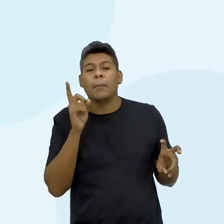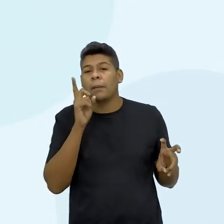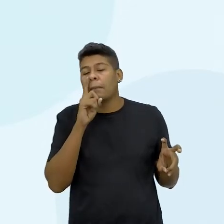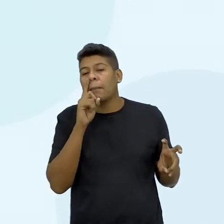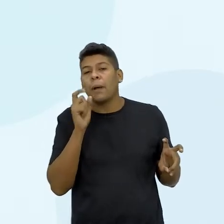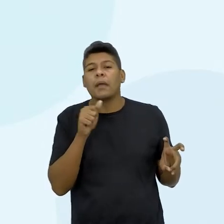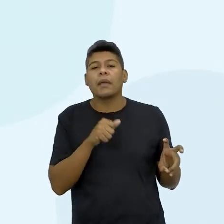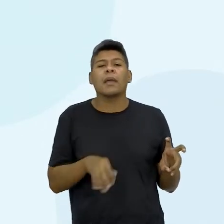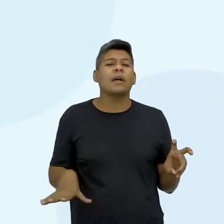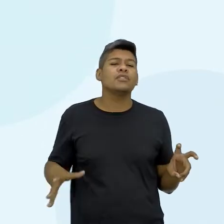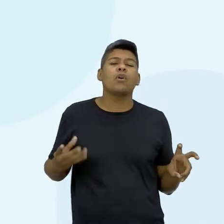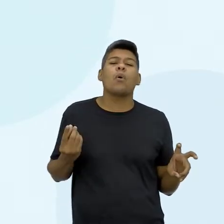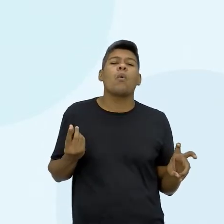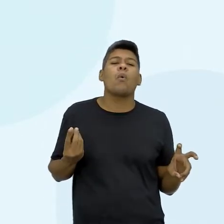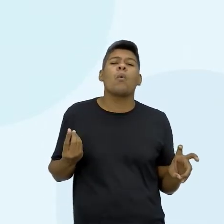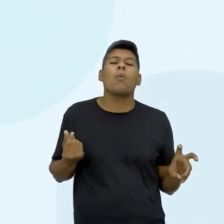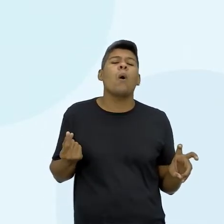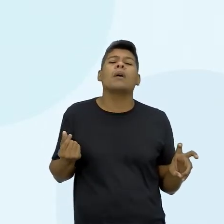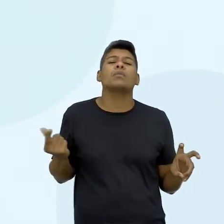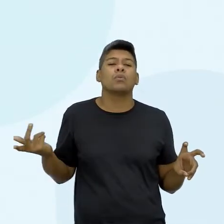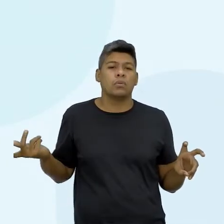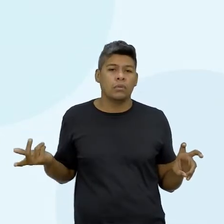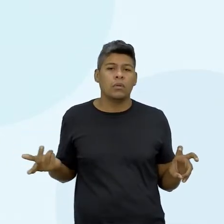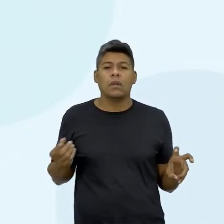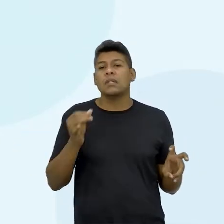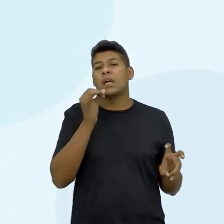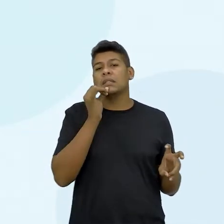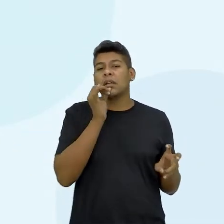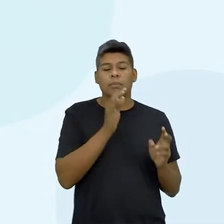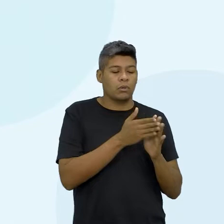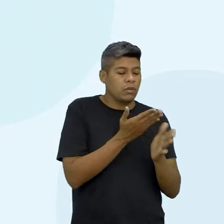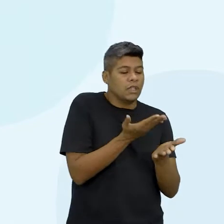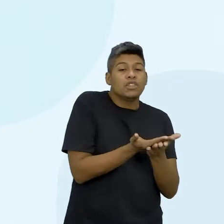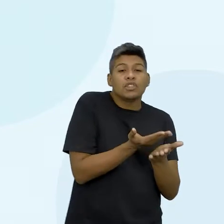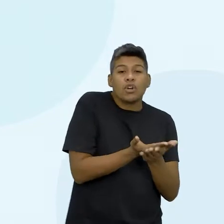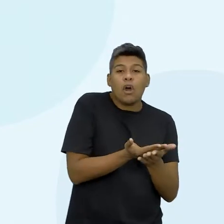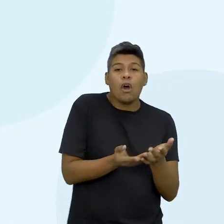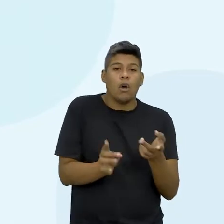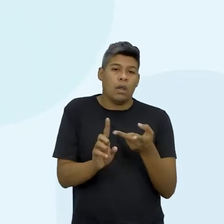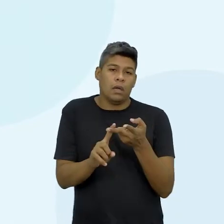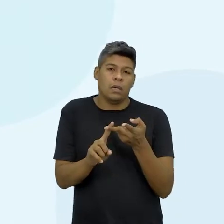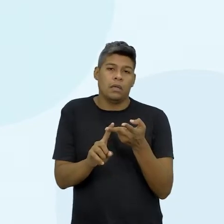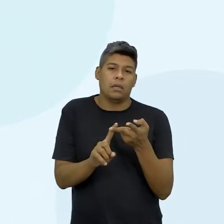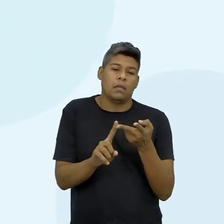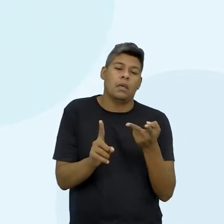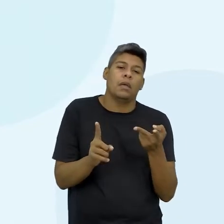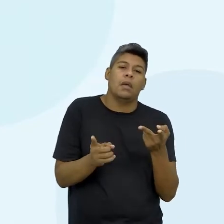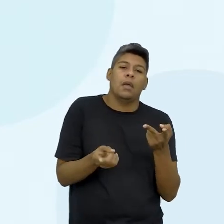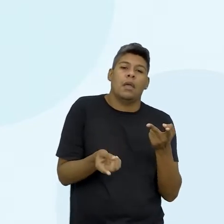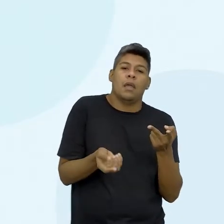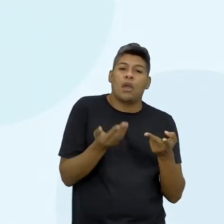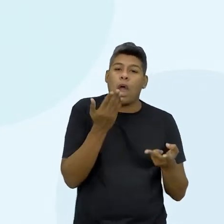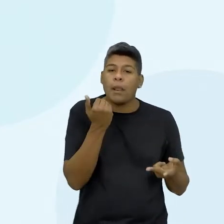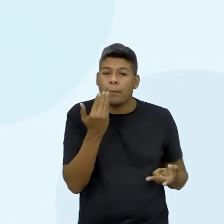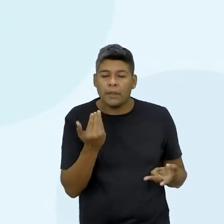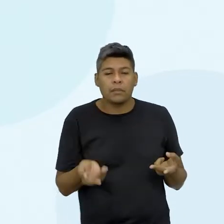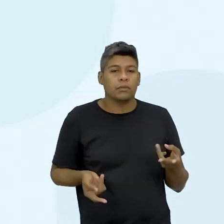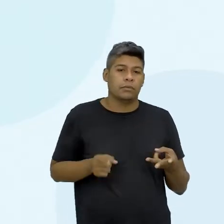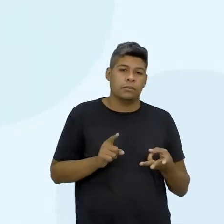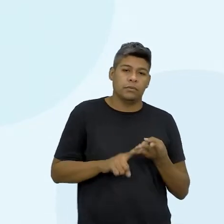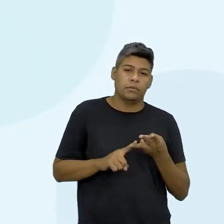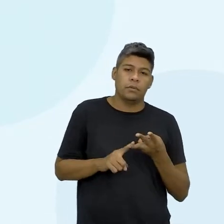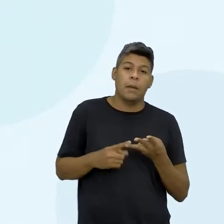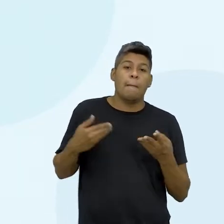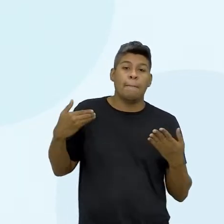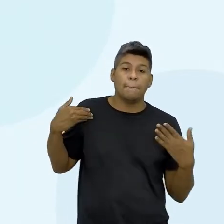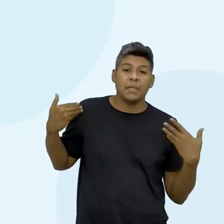ela fez até os 23 anos, do zero aos 23 anos. Nesta semana ainda que passou, né? O nós